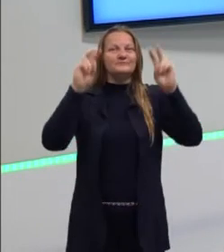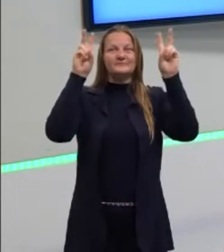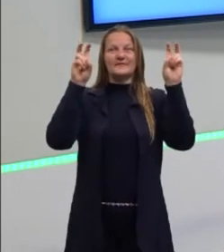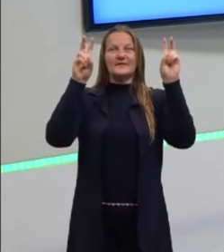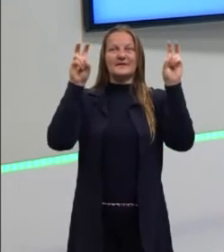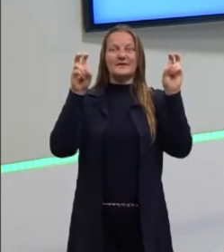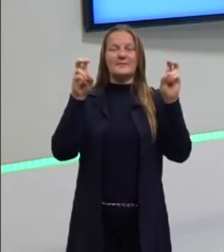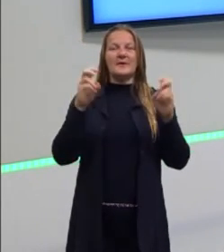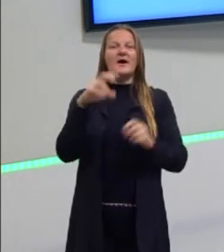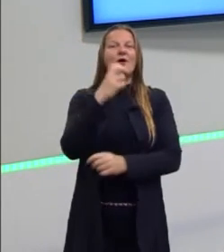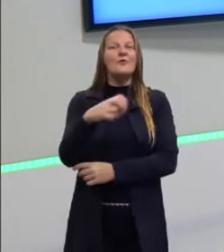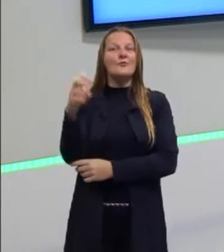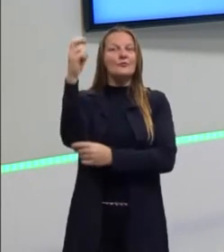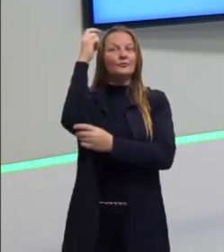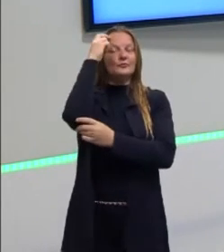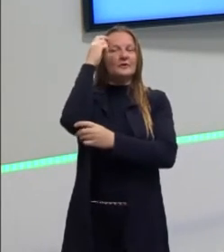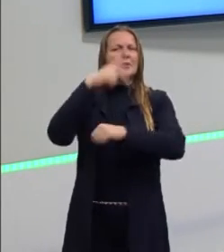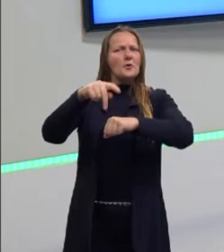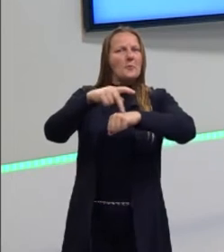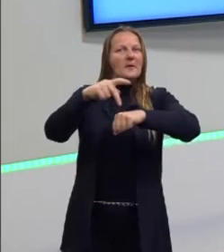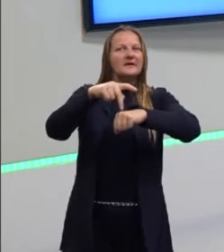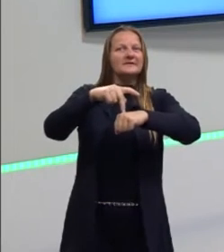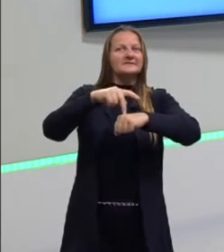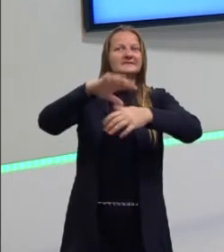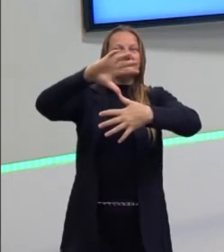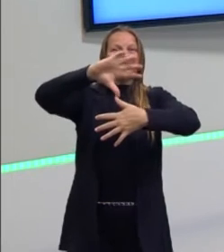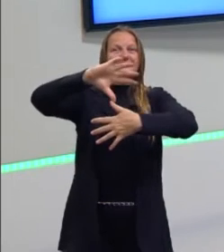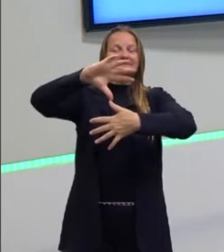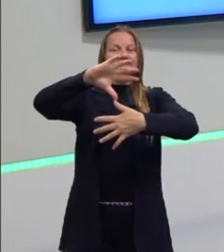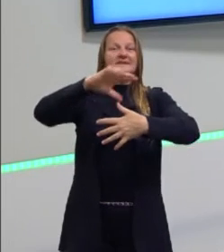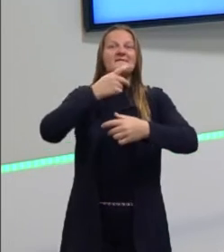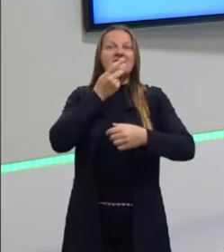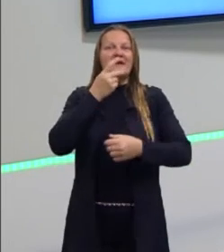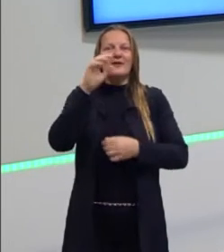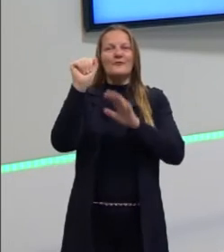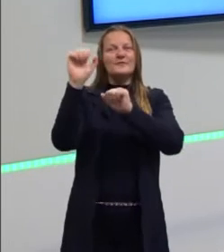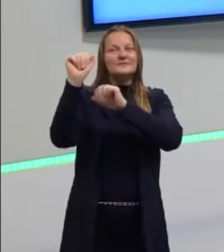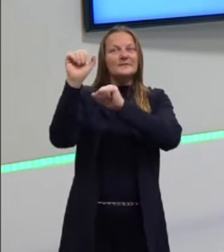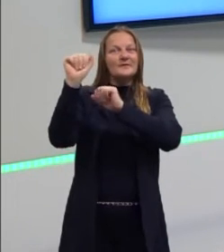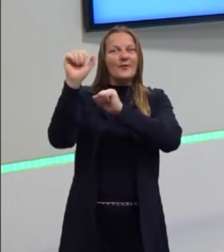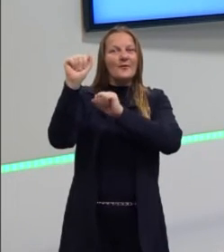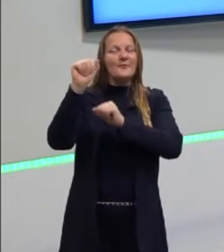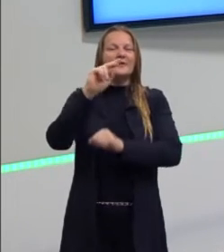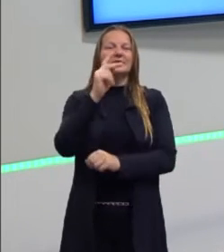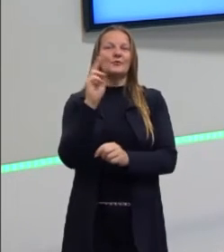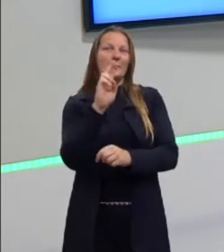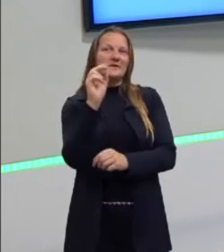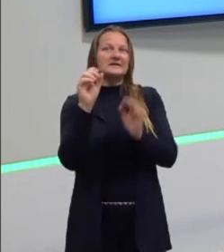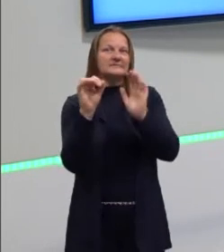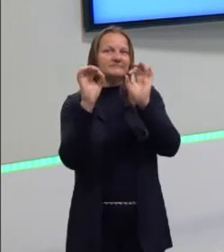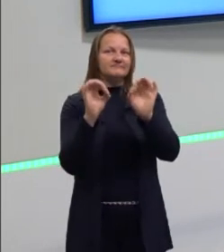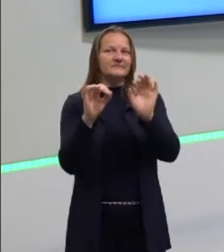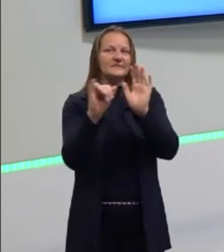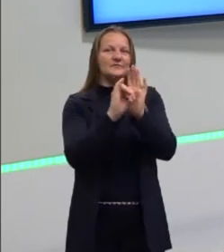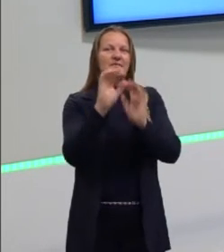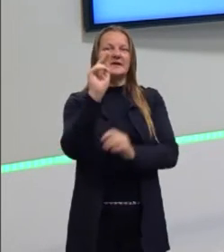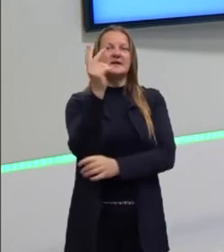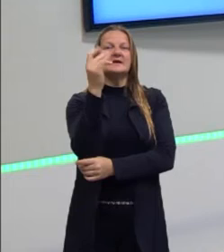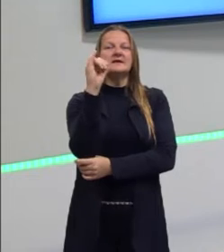a cultura dos países hispanohablantes. ou, como nós podemos falar também,